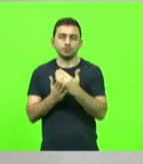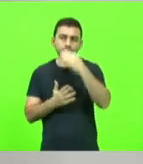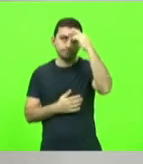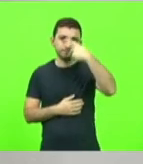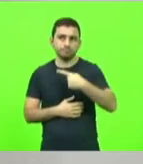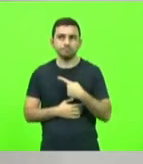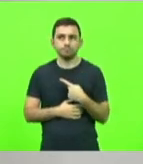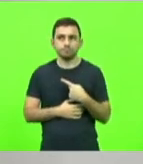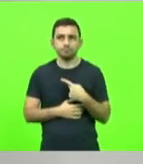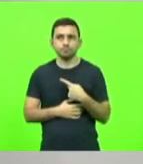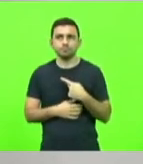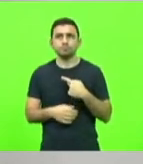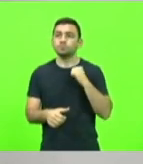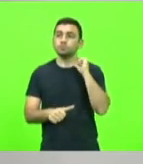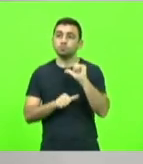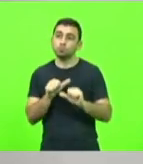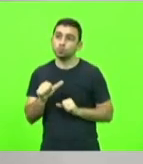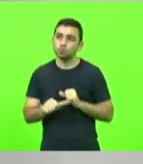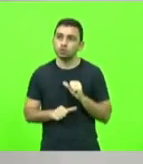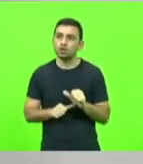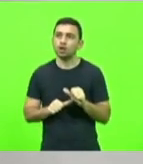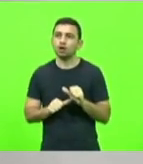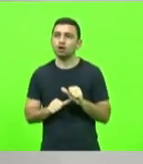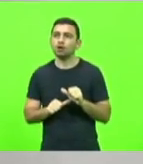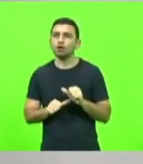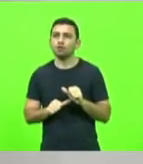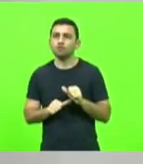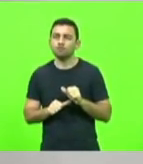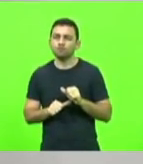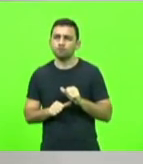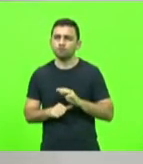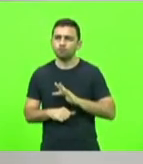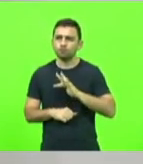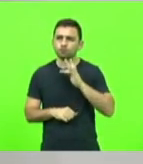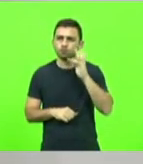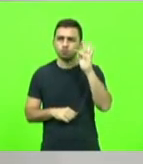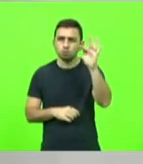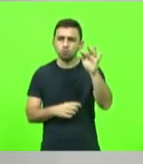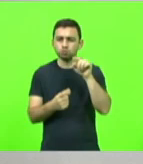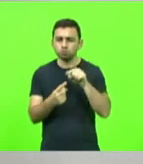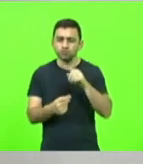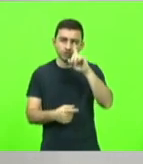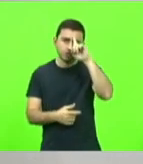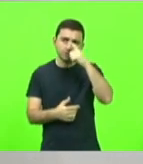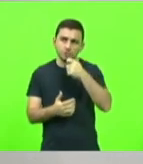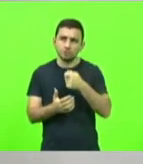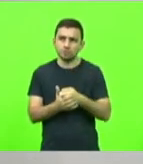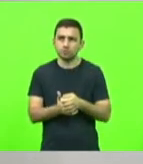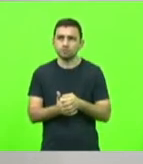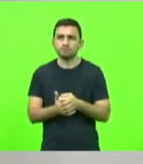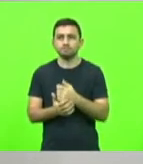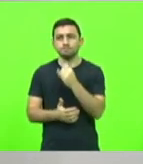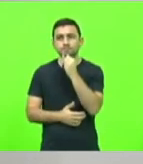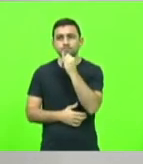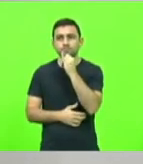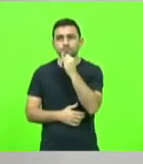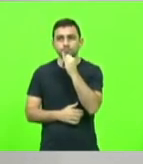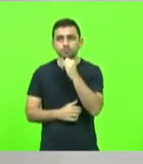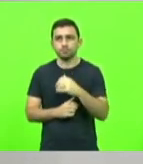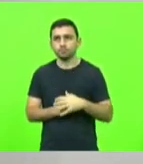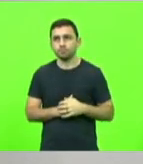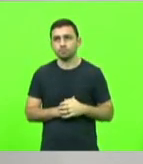mudar o destino de vários tipos de decisões, por exemplo, de